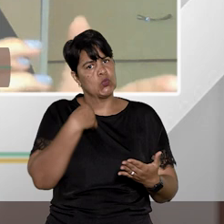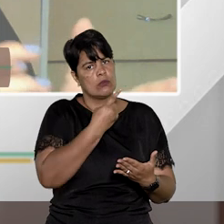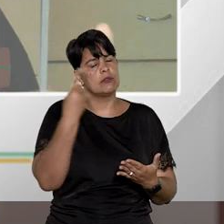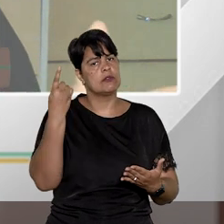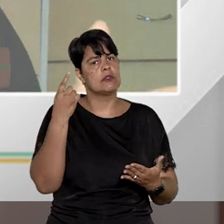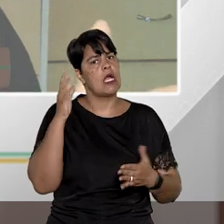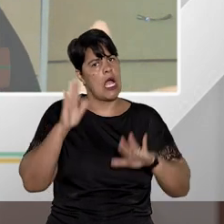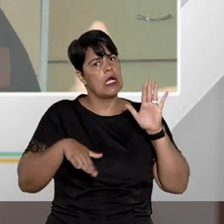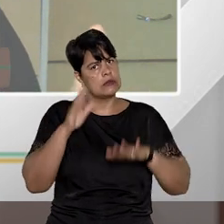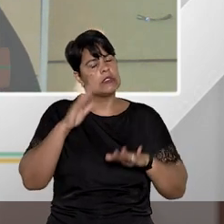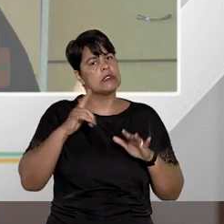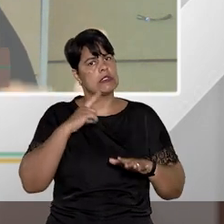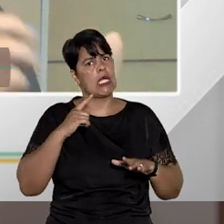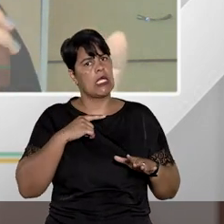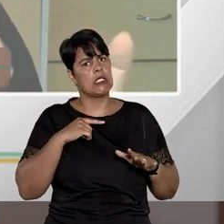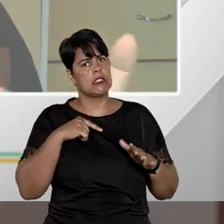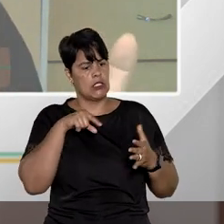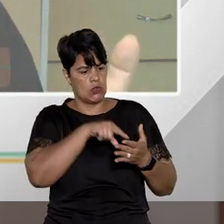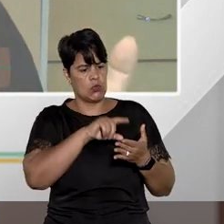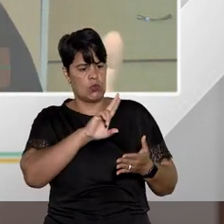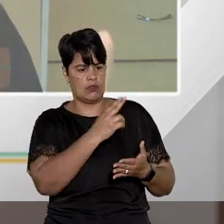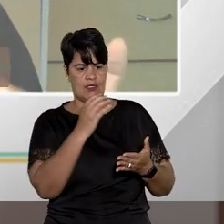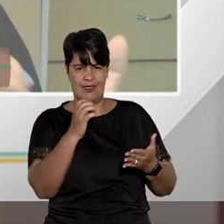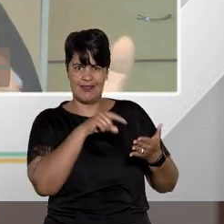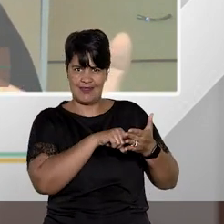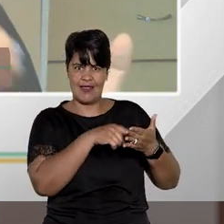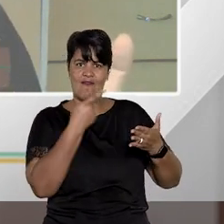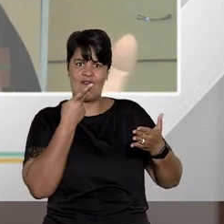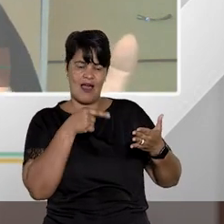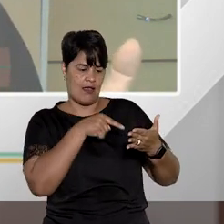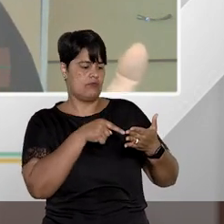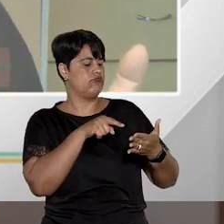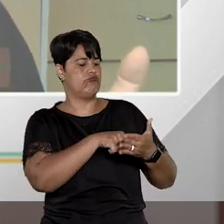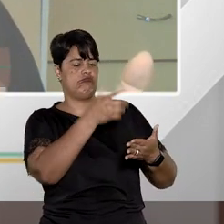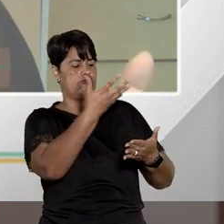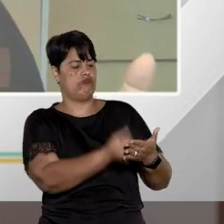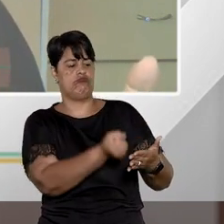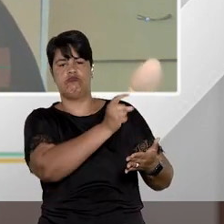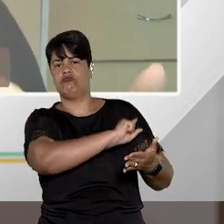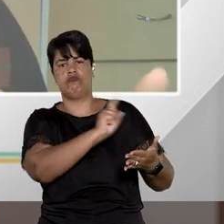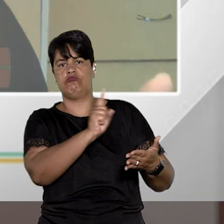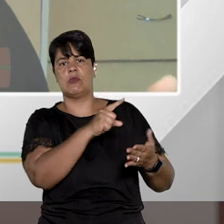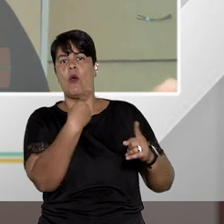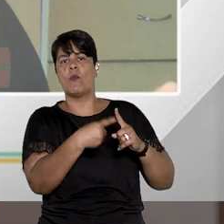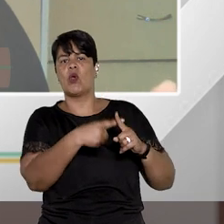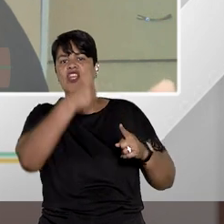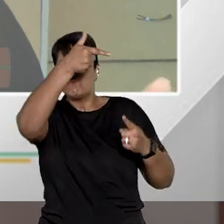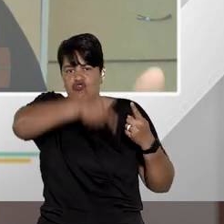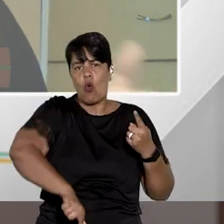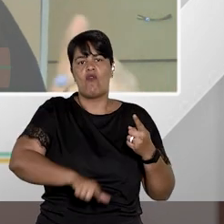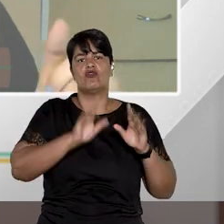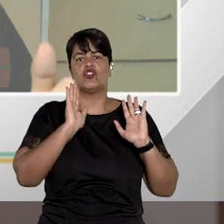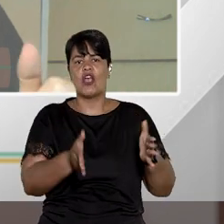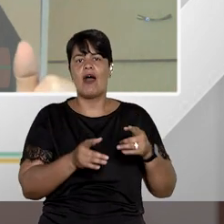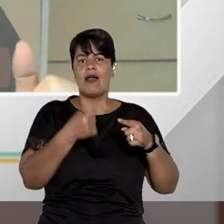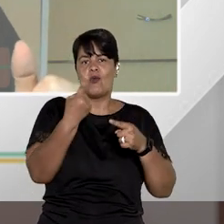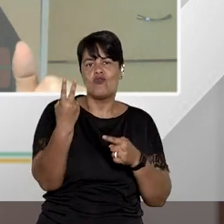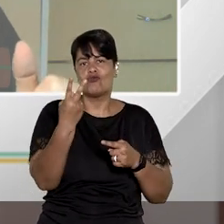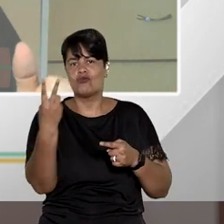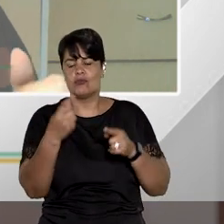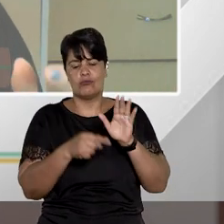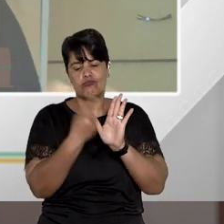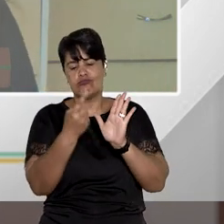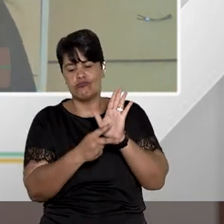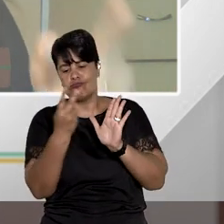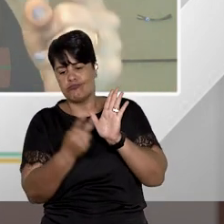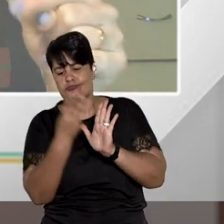a gente ter algumas decisões dizendo, não conheço do habeas corpus porque se trata de mera reiteração do pedido